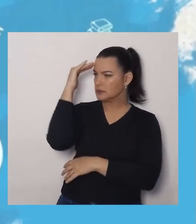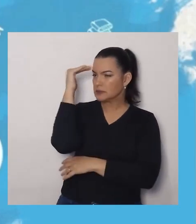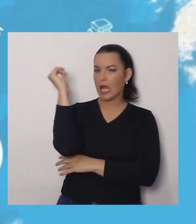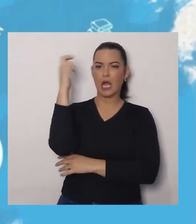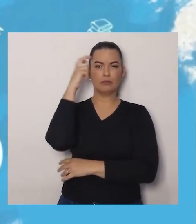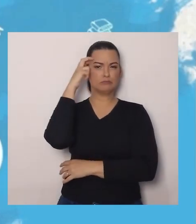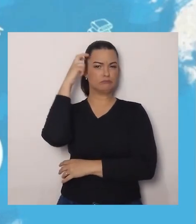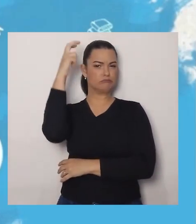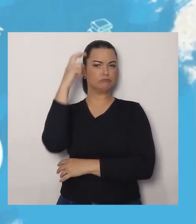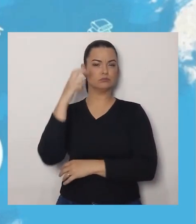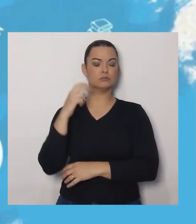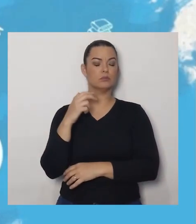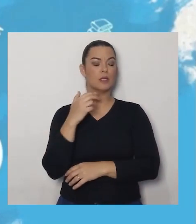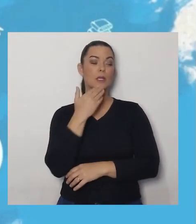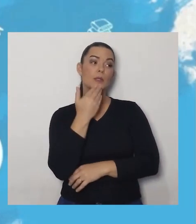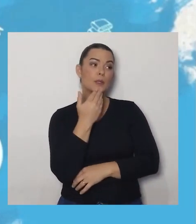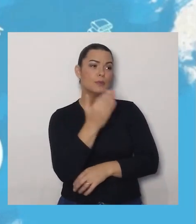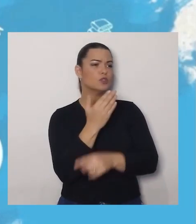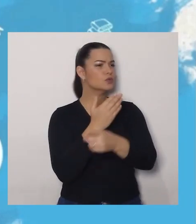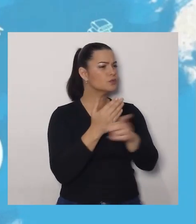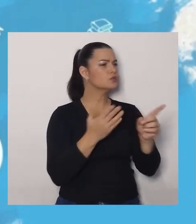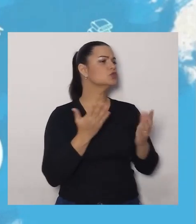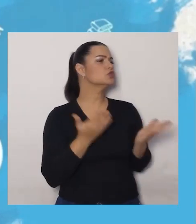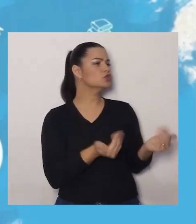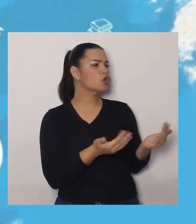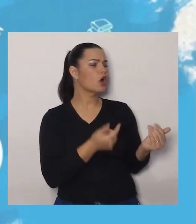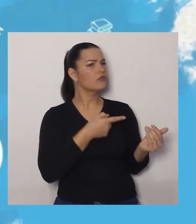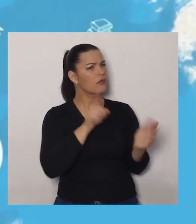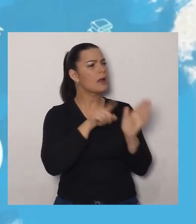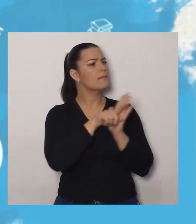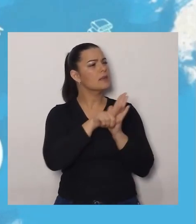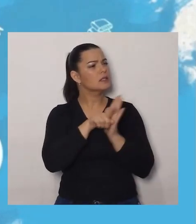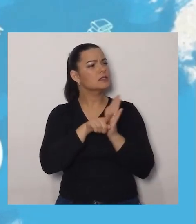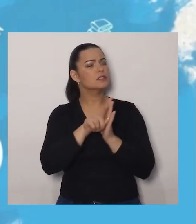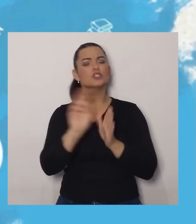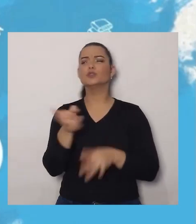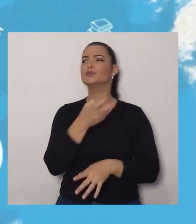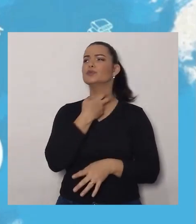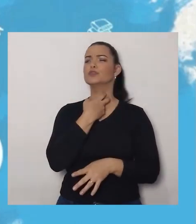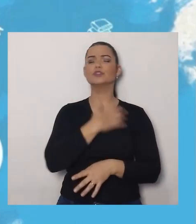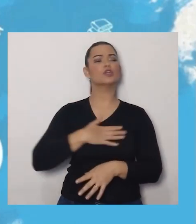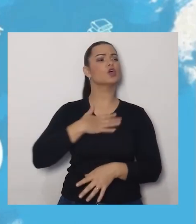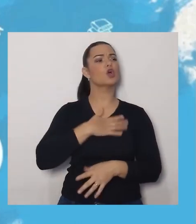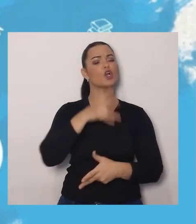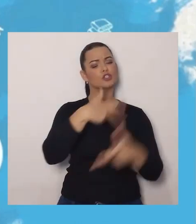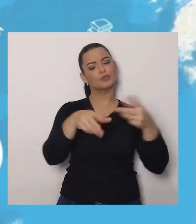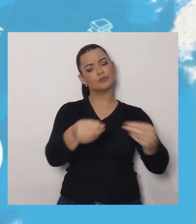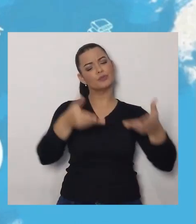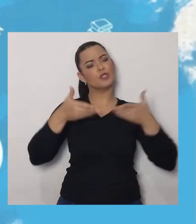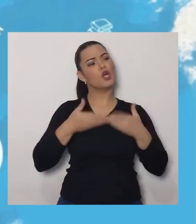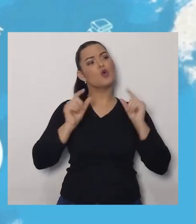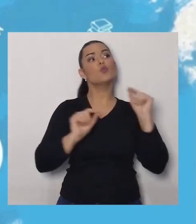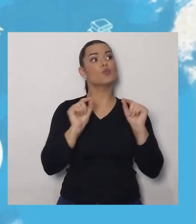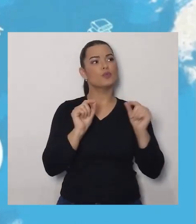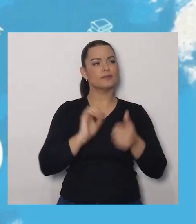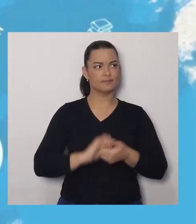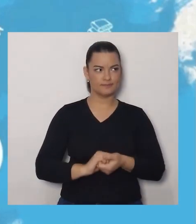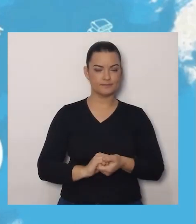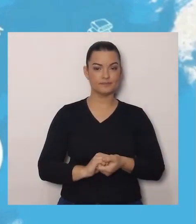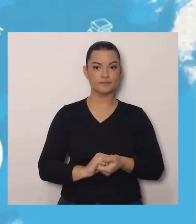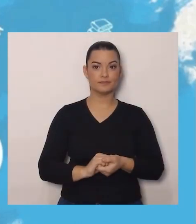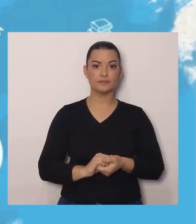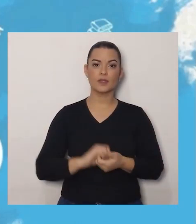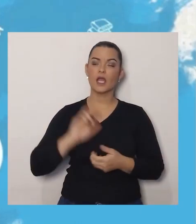da floresta pesquisarem o que o morcego gostaria de ganhar como presente. O